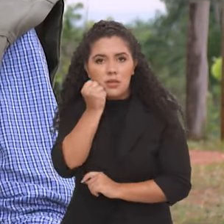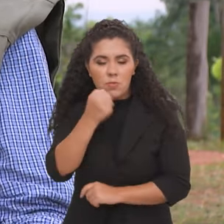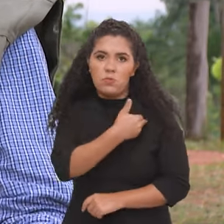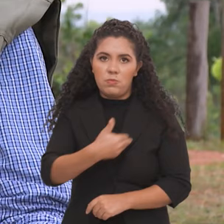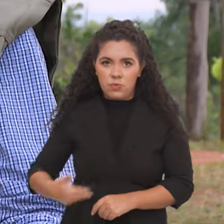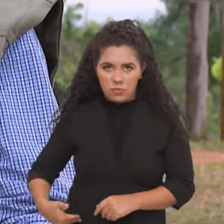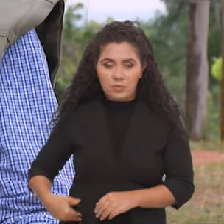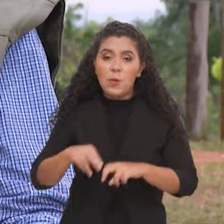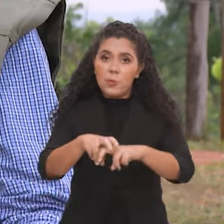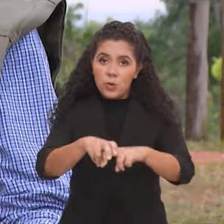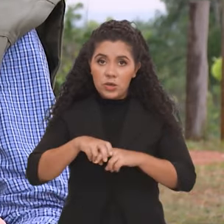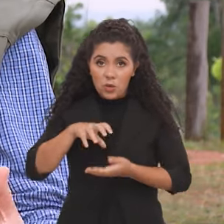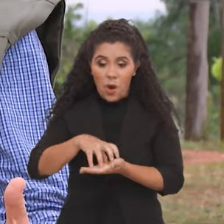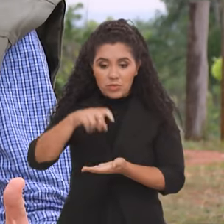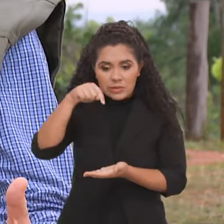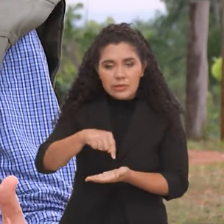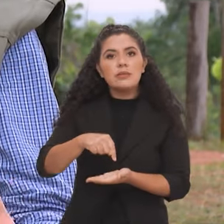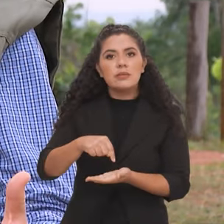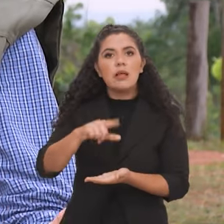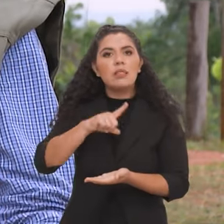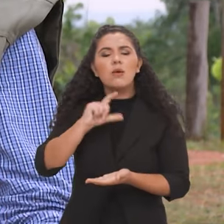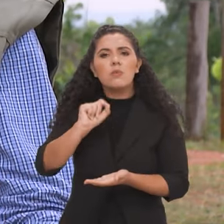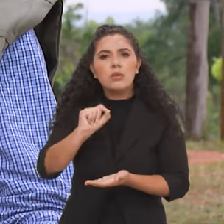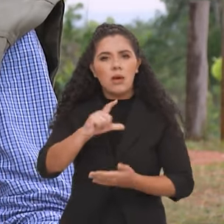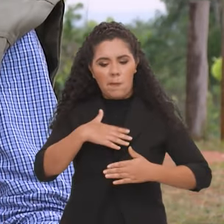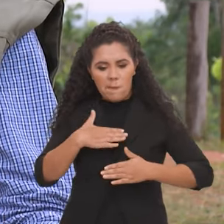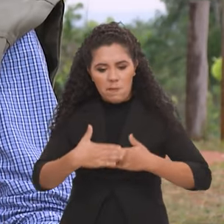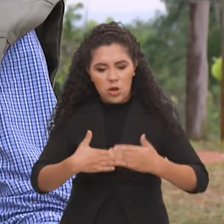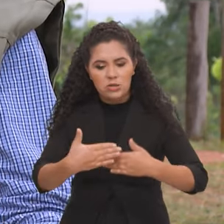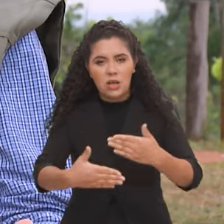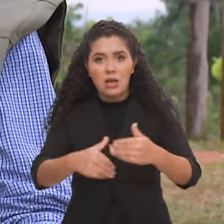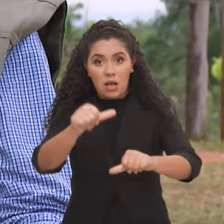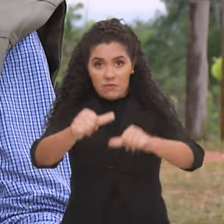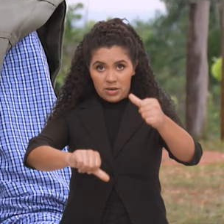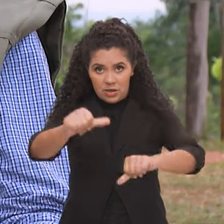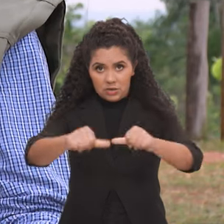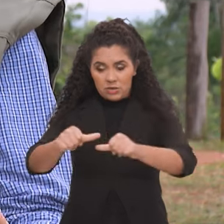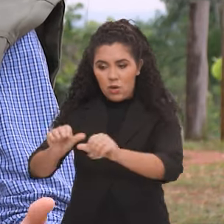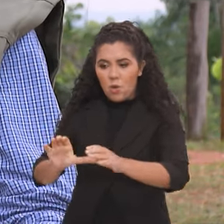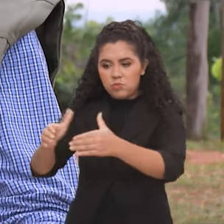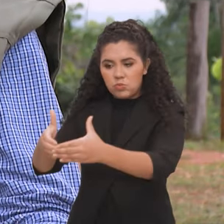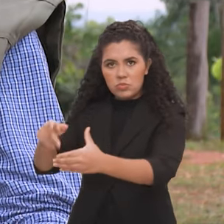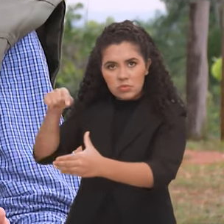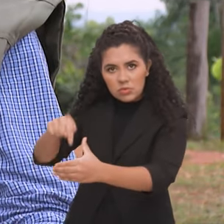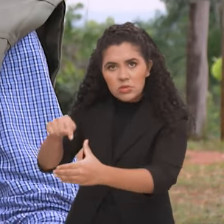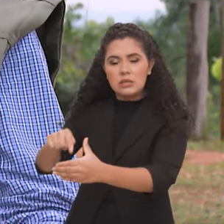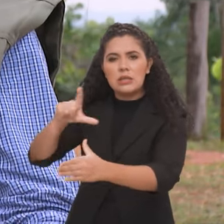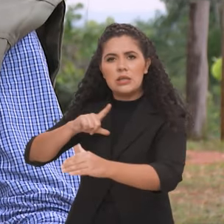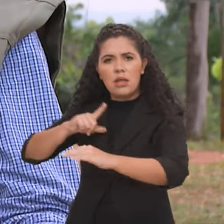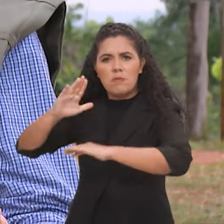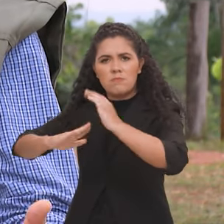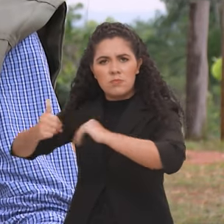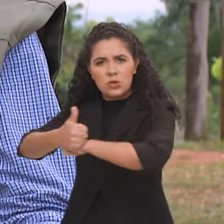do ICMBio passe por um processo de avaliação. O comitê de busca, formado